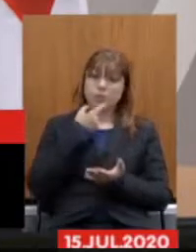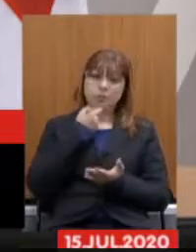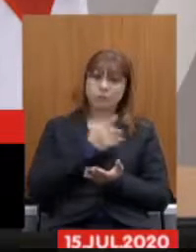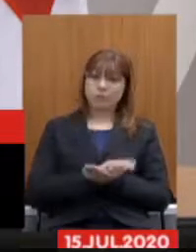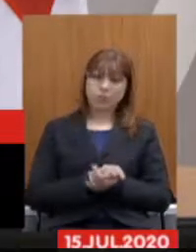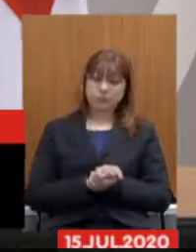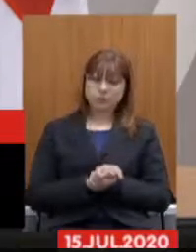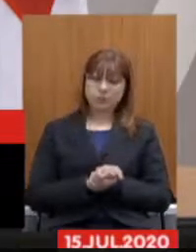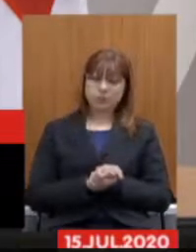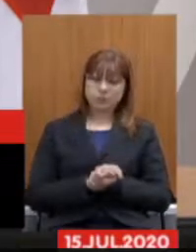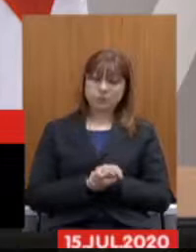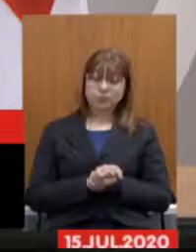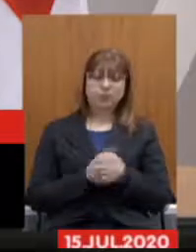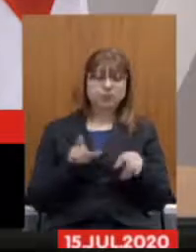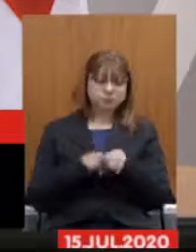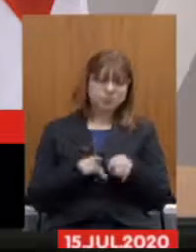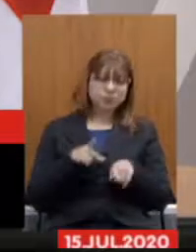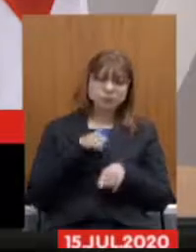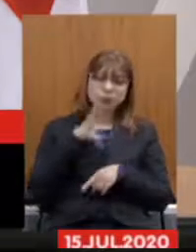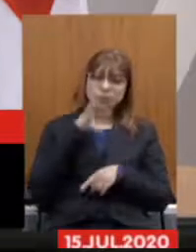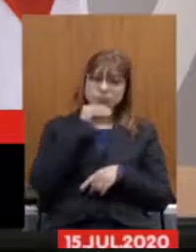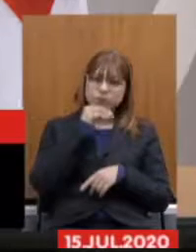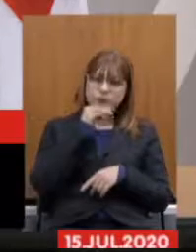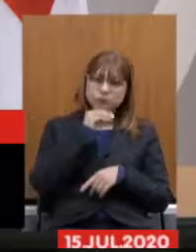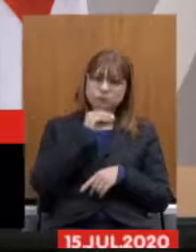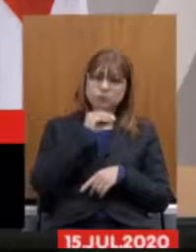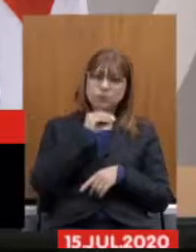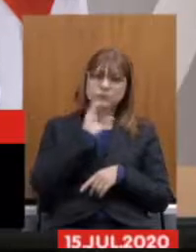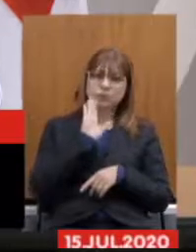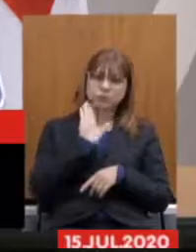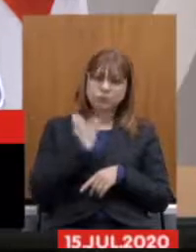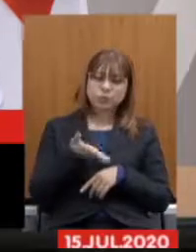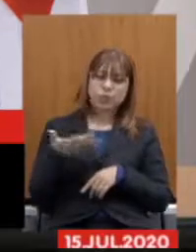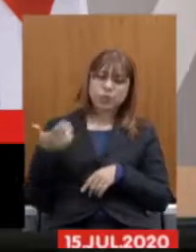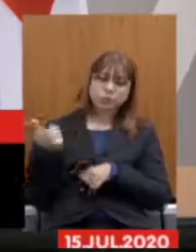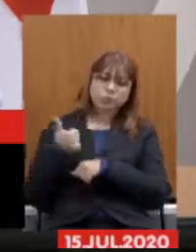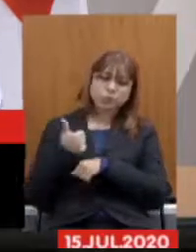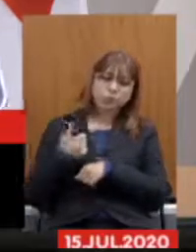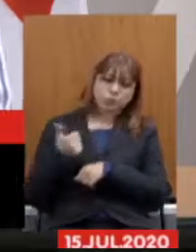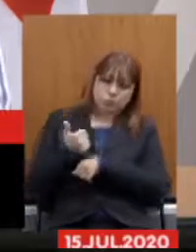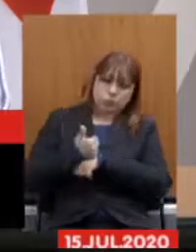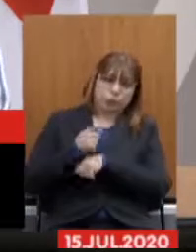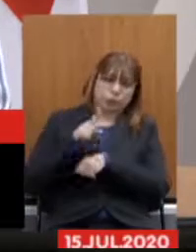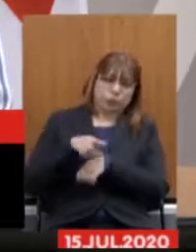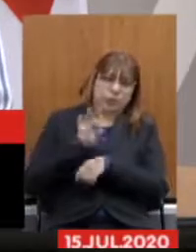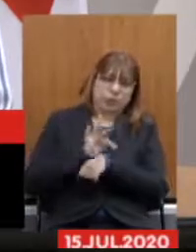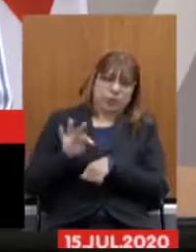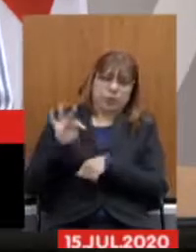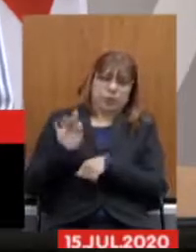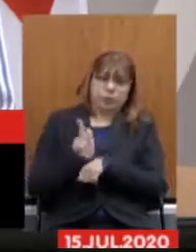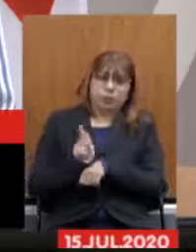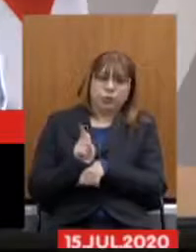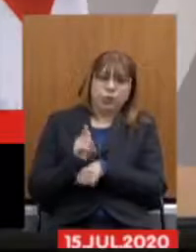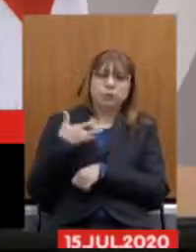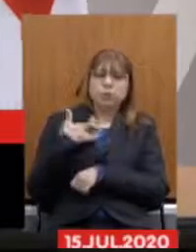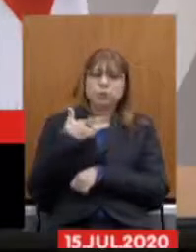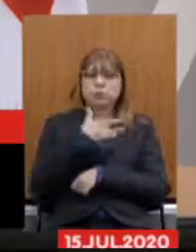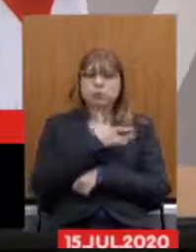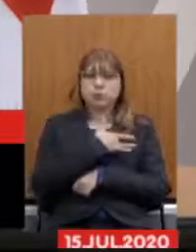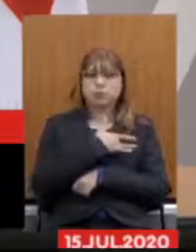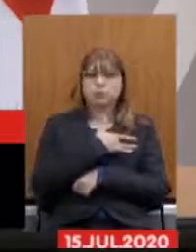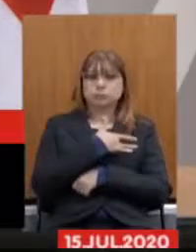temos trabalhadores que foram recém nomeados técnicos de gestão da saúde foram